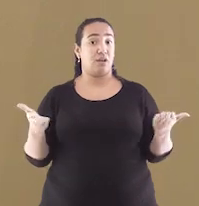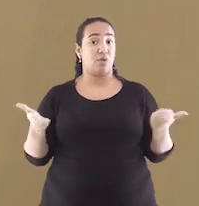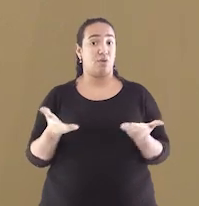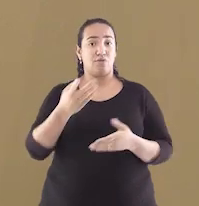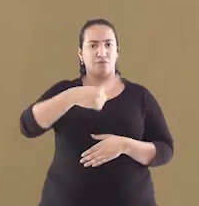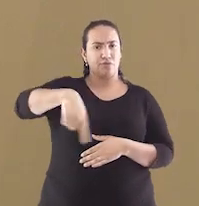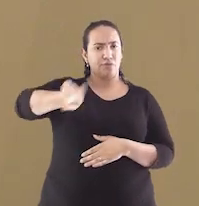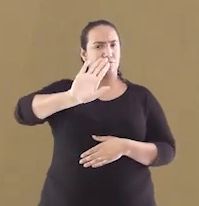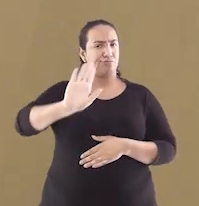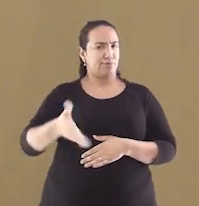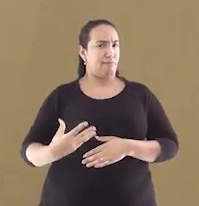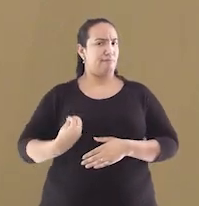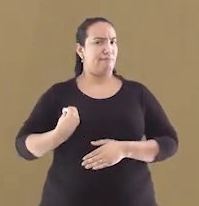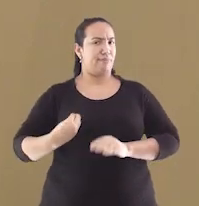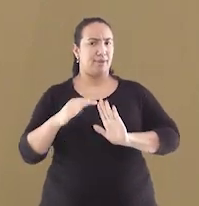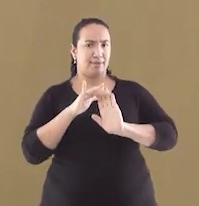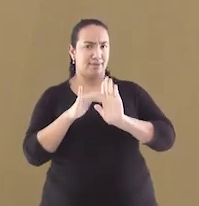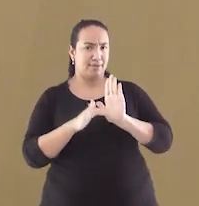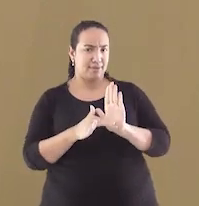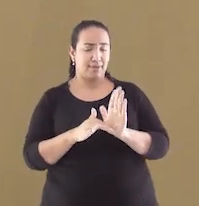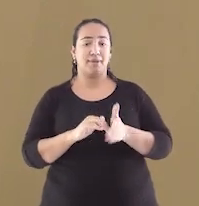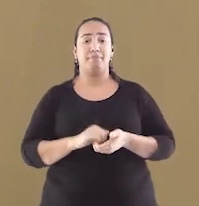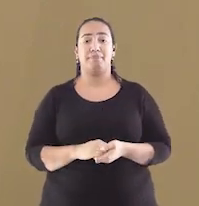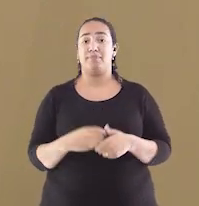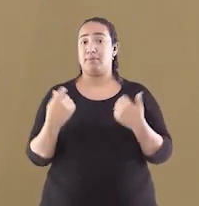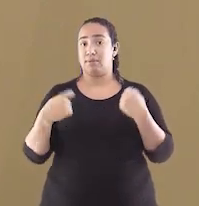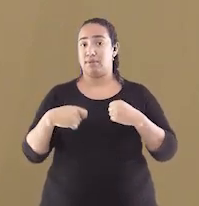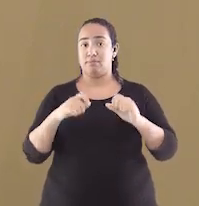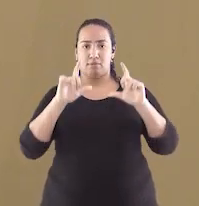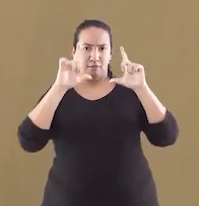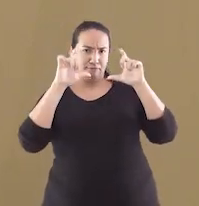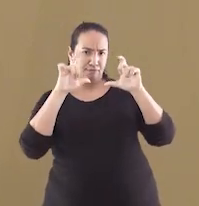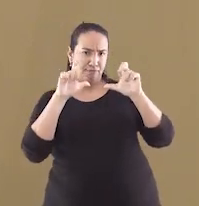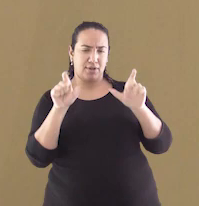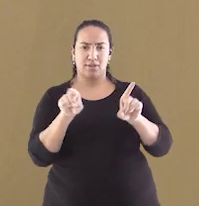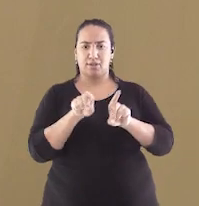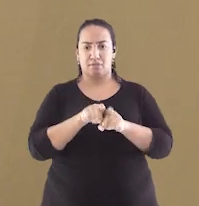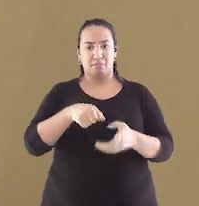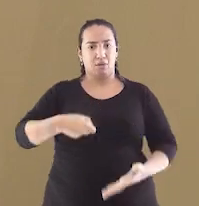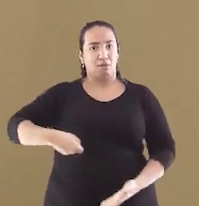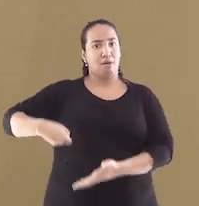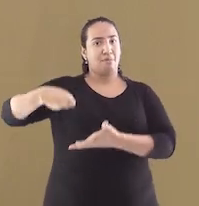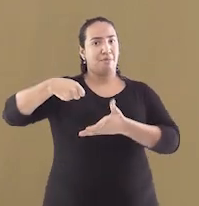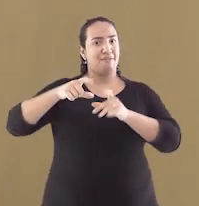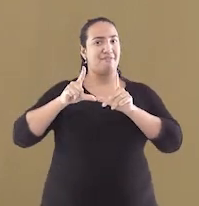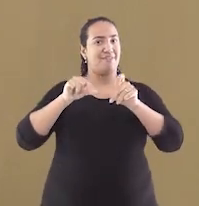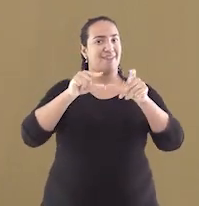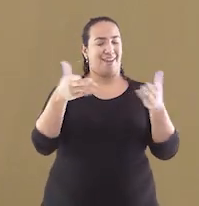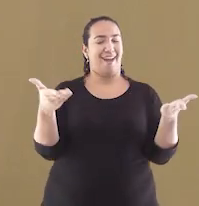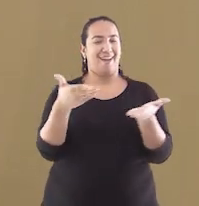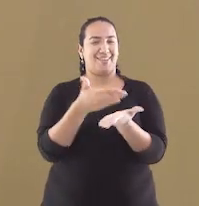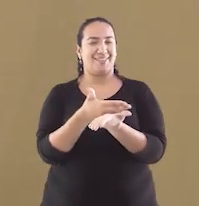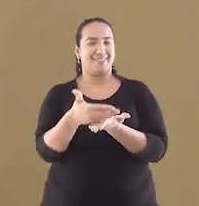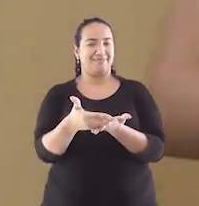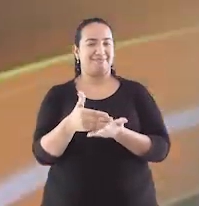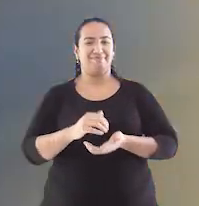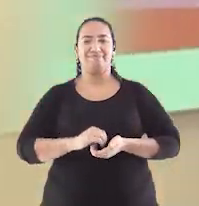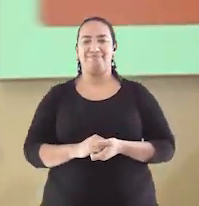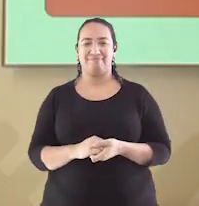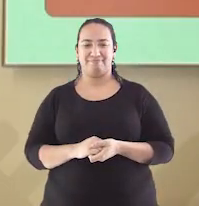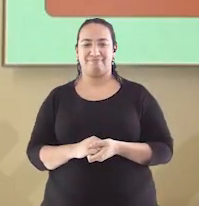Agora que você já marcou a presença, pegue a câmera fotográfica, mala de viagem, repassagem que a nossa aula já vai começar.